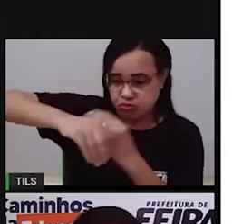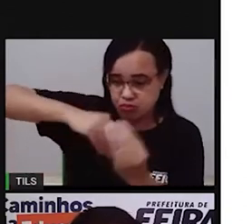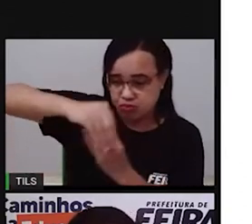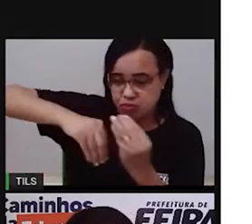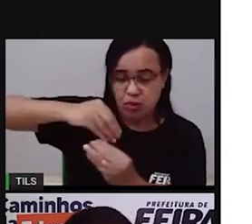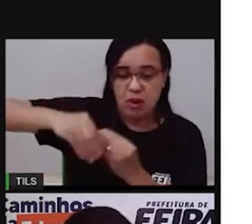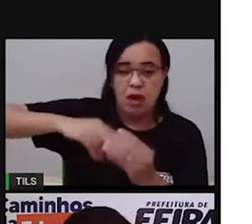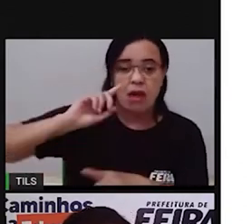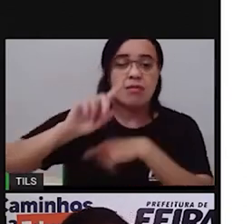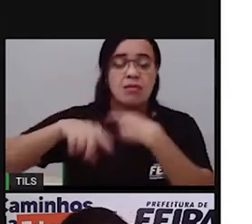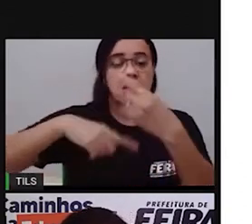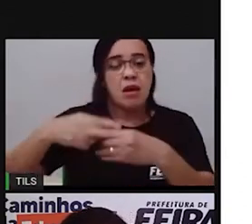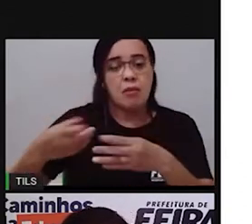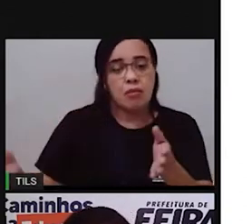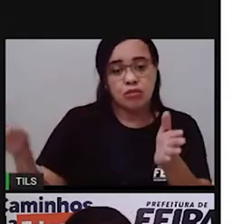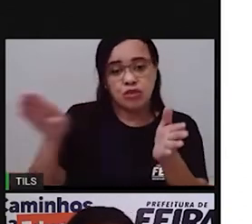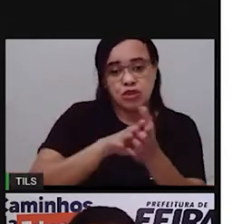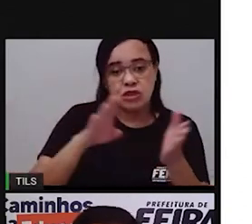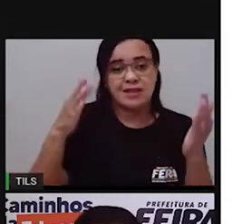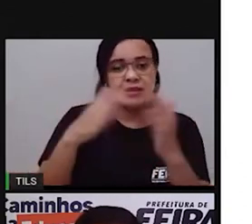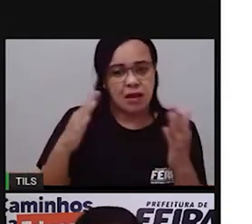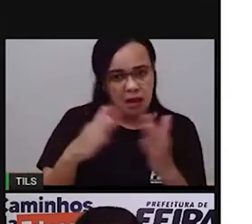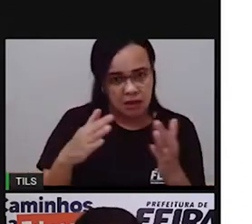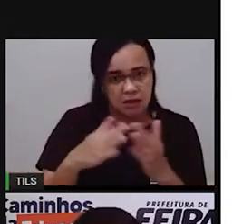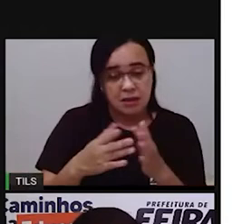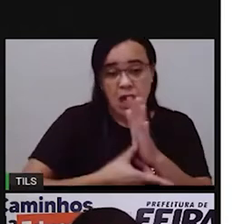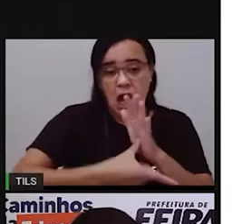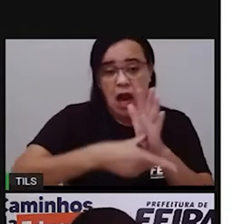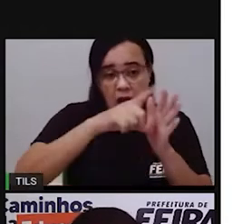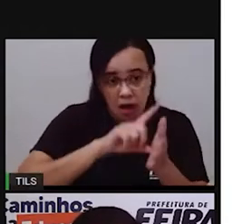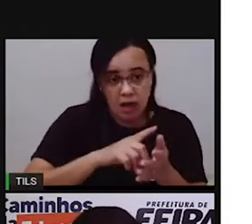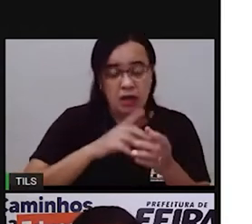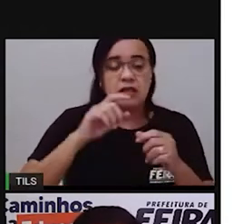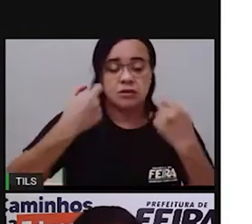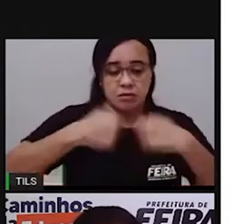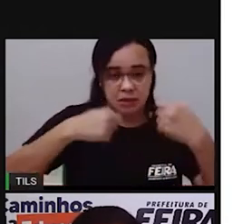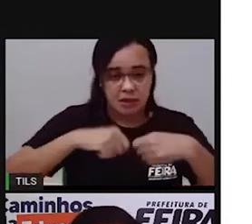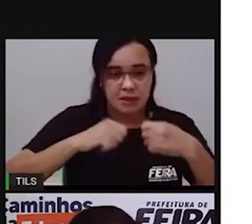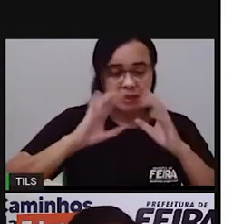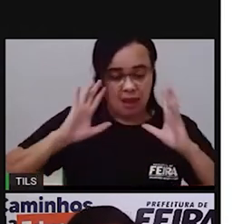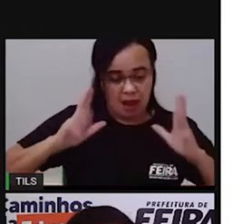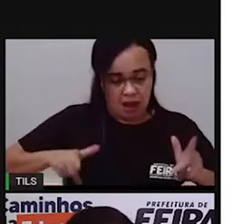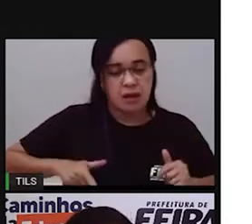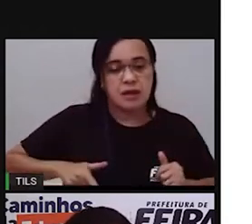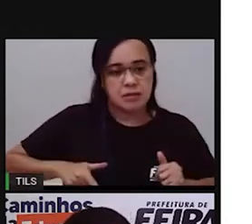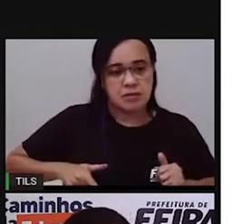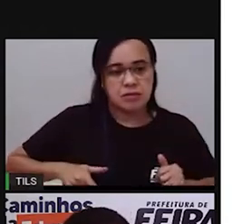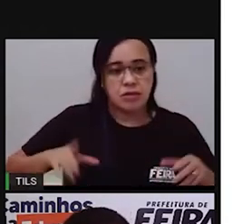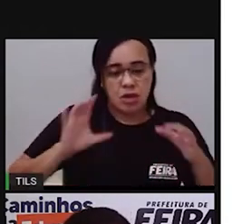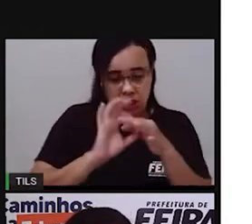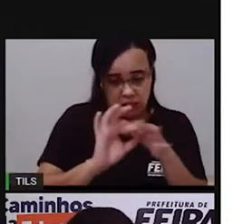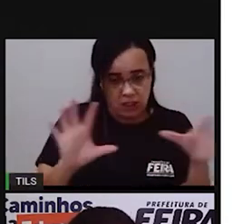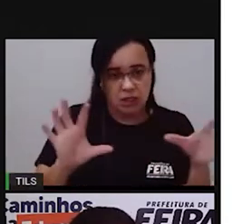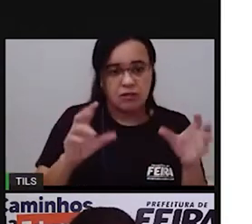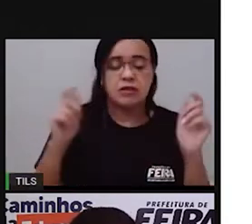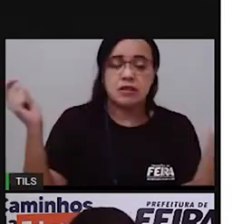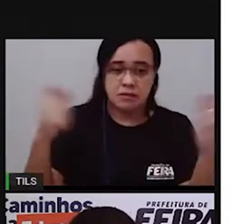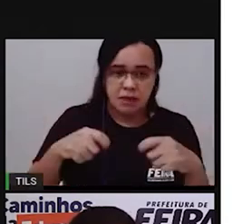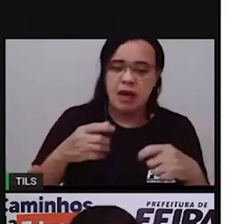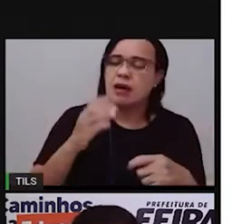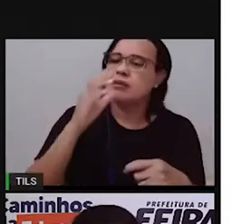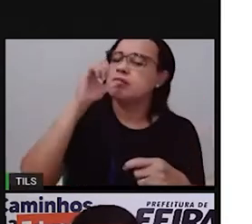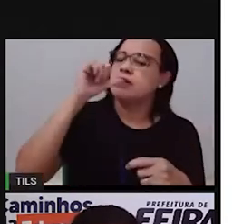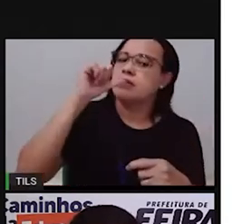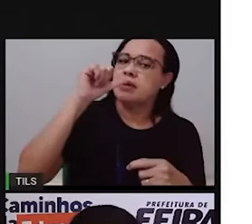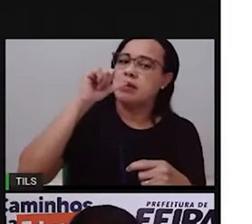Vimos que a gente também utiliza a água para lavar os alimentos para lavar as mãos antes de as